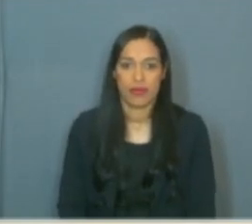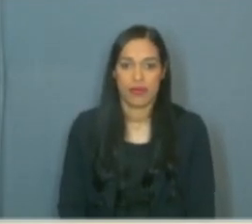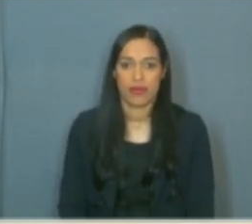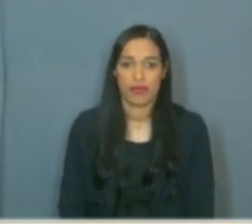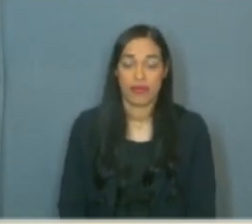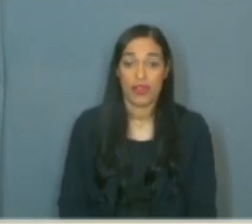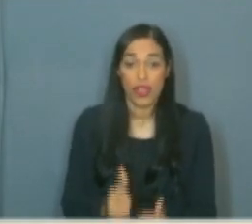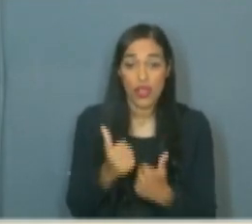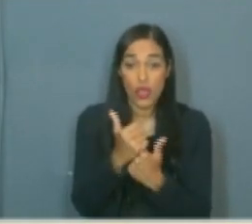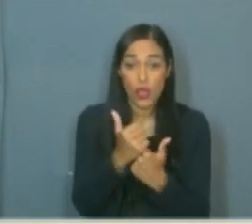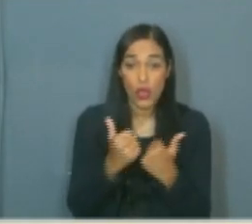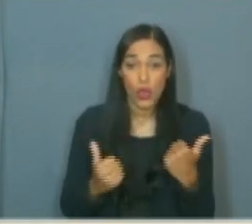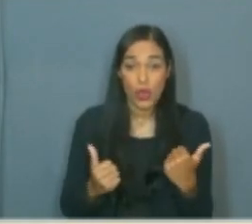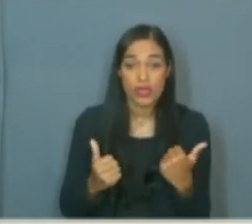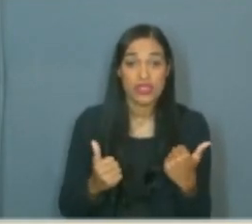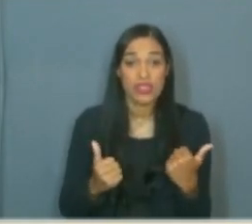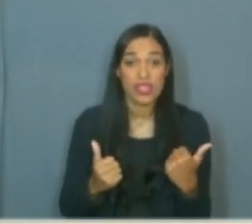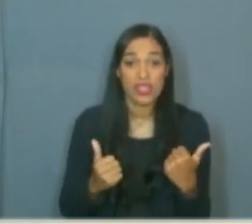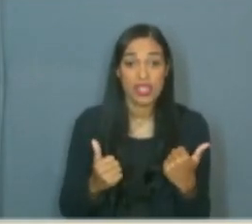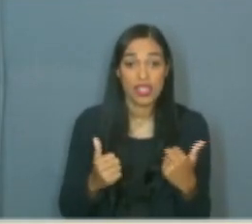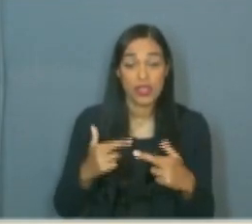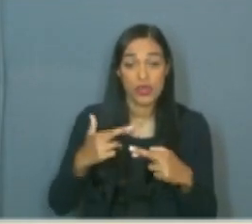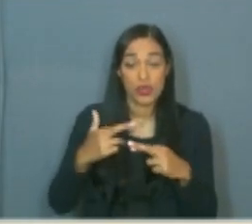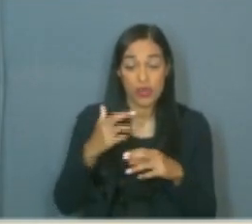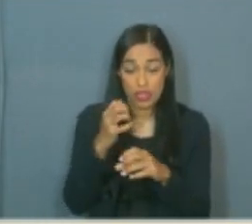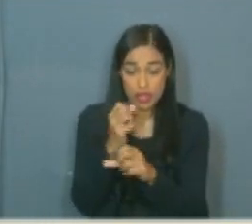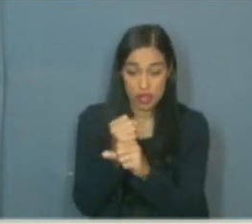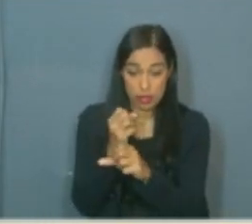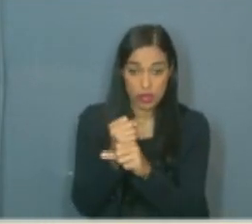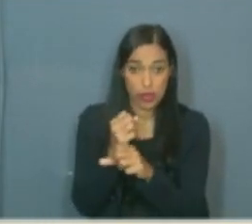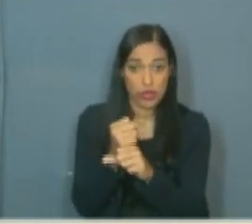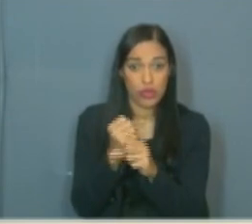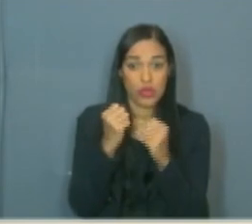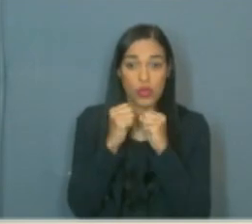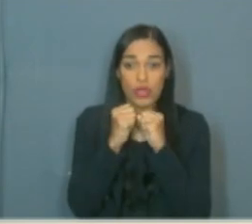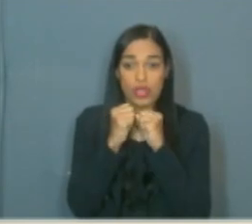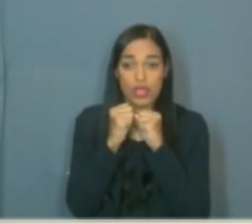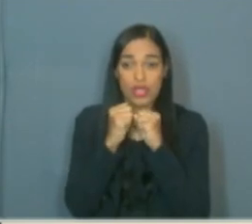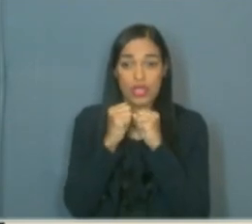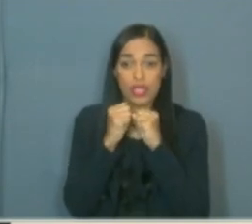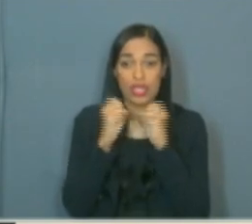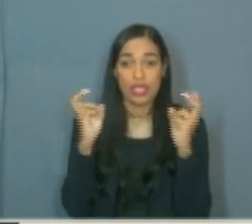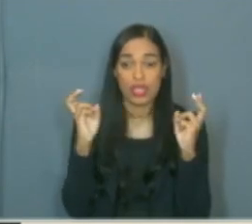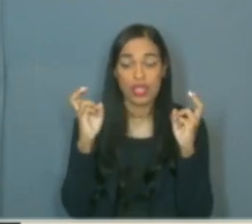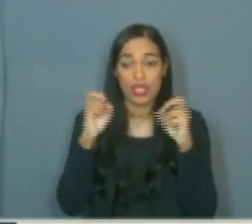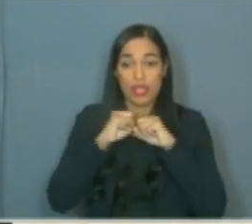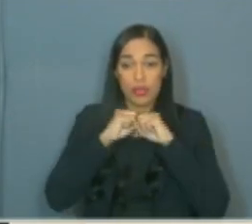conselheiro do Tribunal de Contas do Rio de Janeiro ainda em exercício.